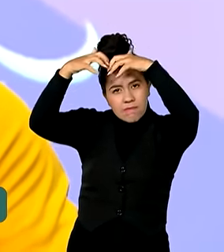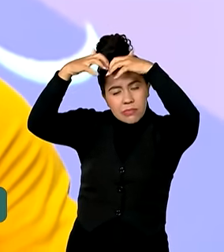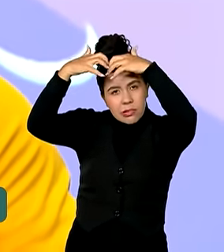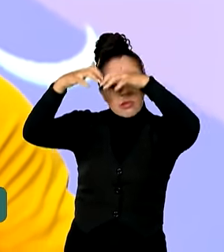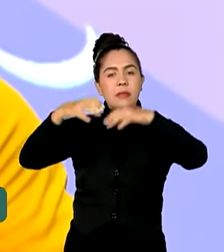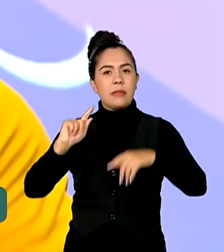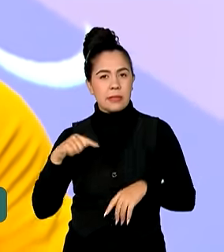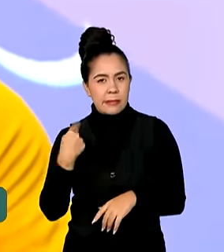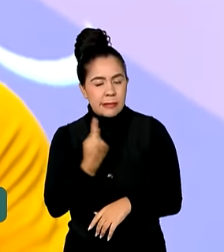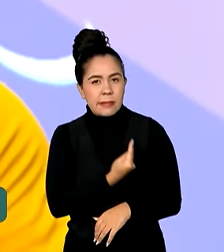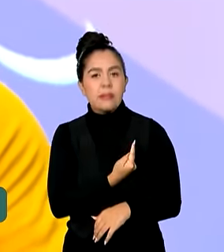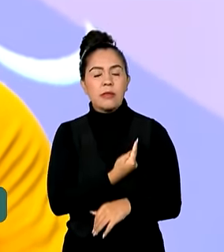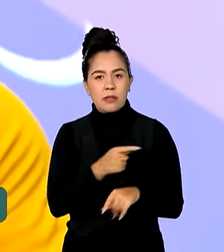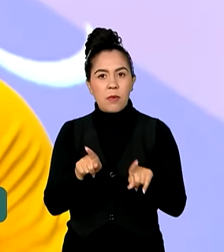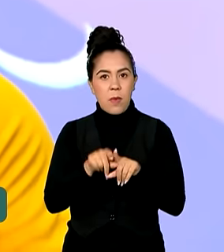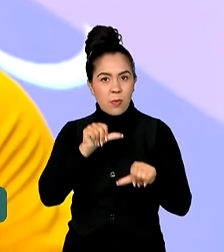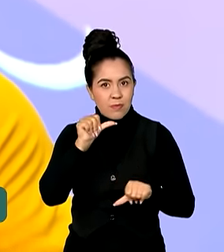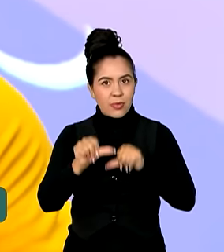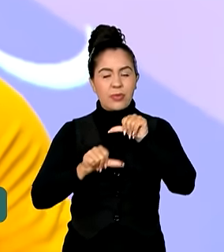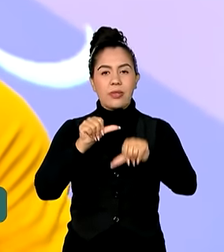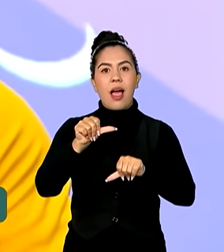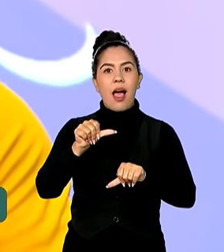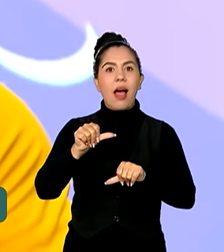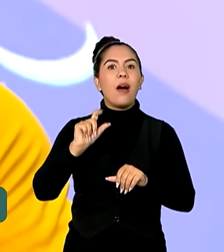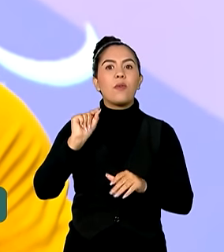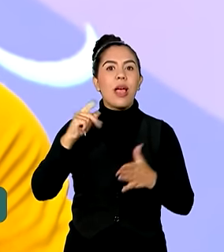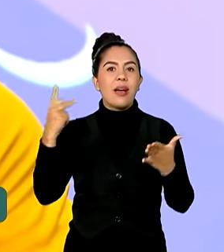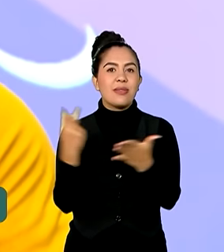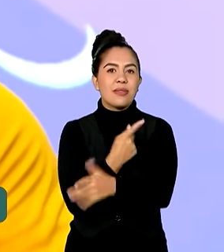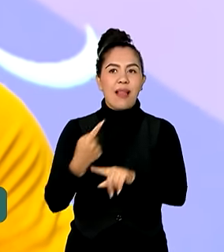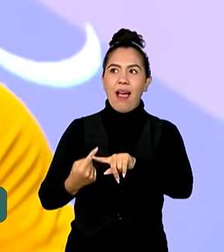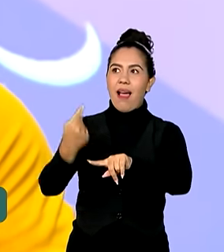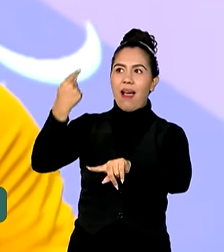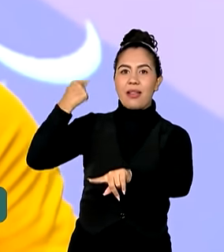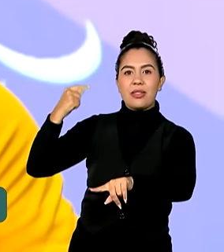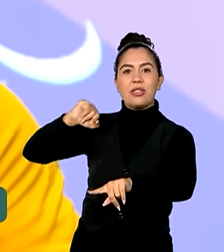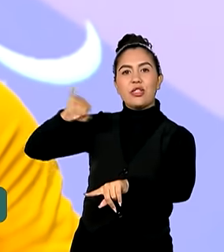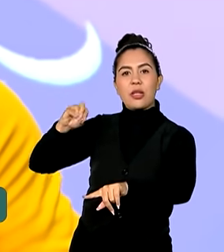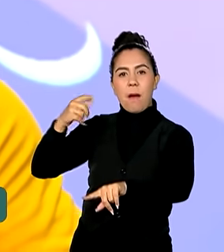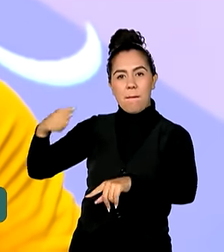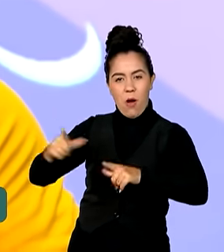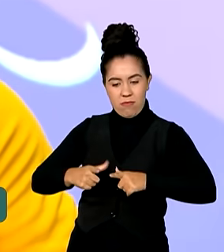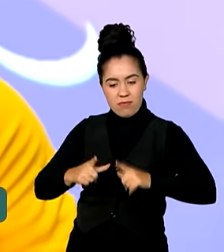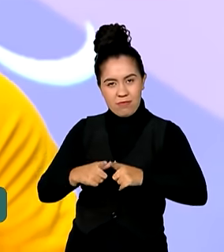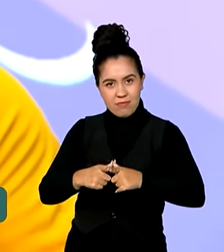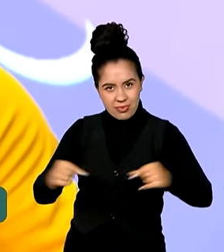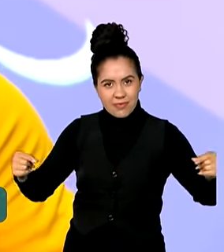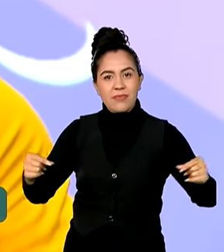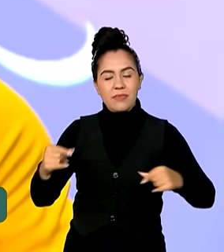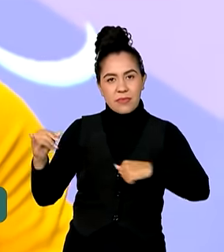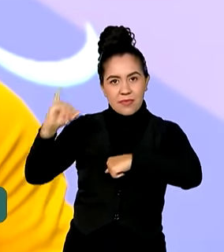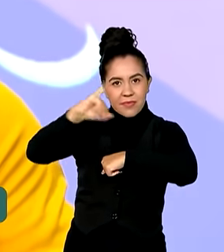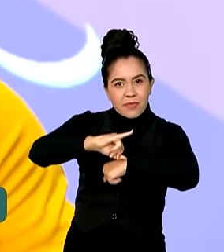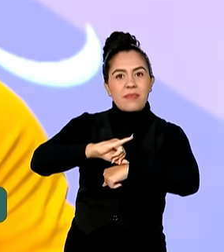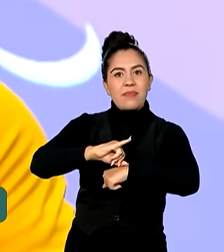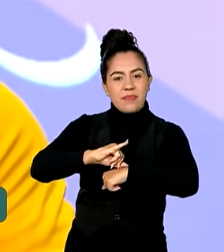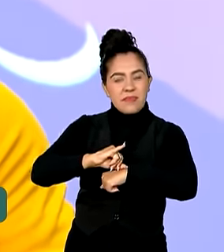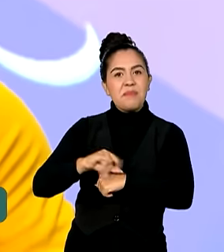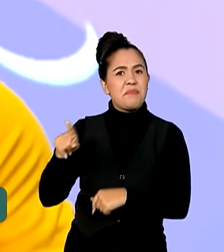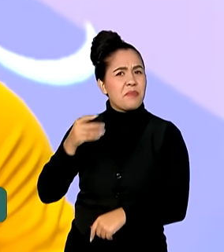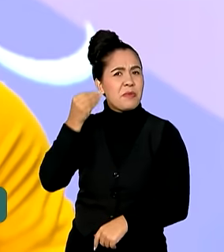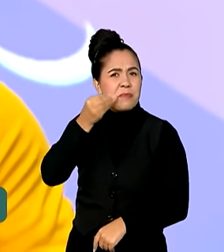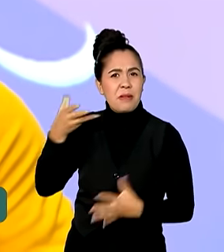muito forte para mudar a história de Tóquio. Em Tóquio, a gente ficou com o quarto lugar, foi a nossa primeira Paralimpíada. E foi uma experiência